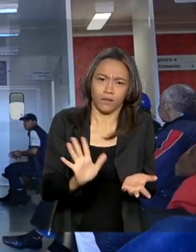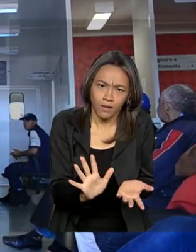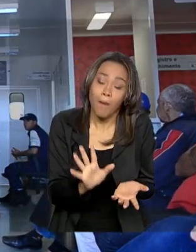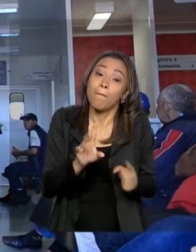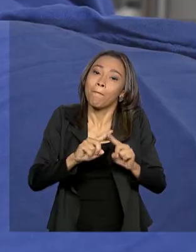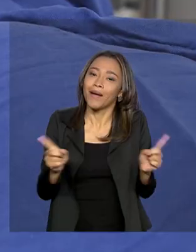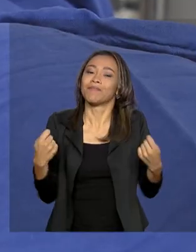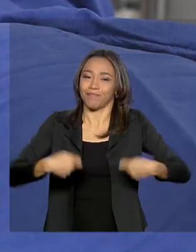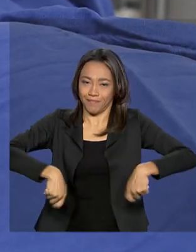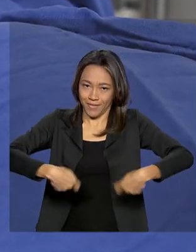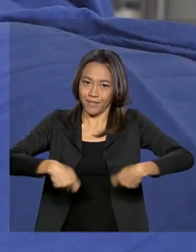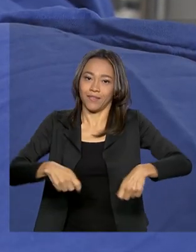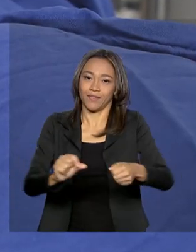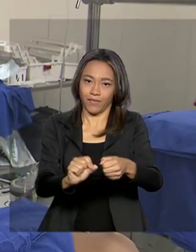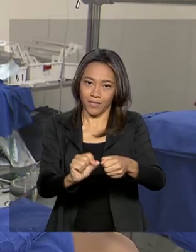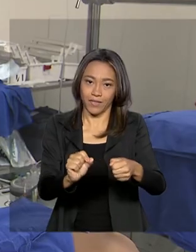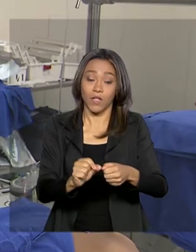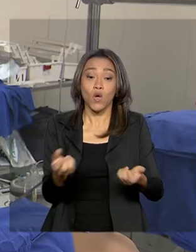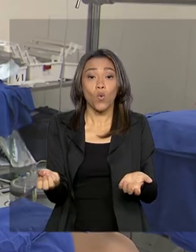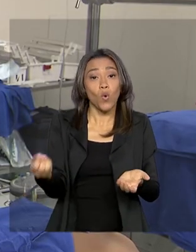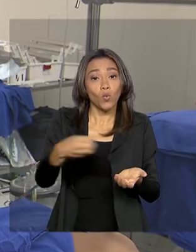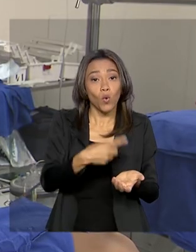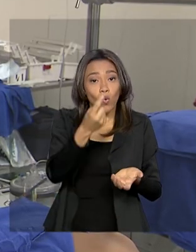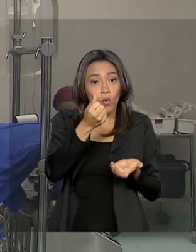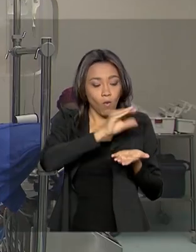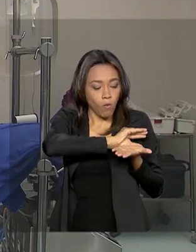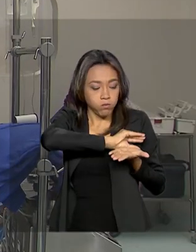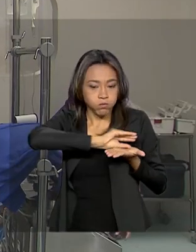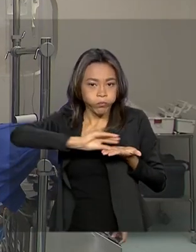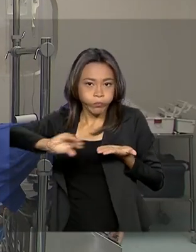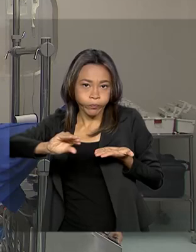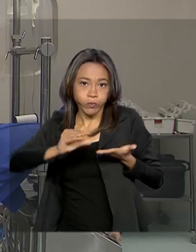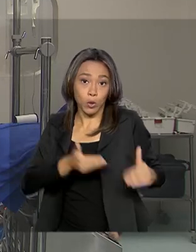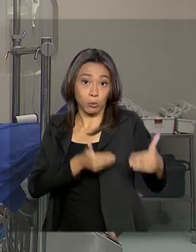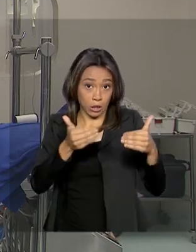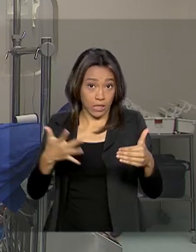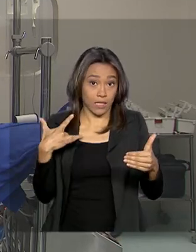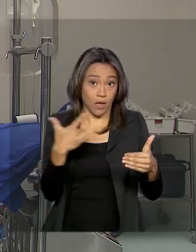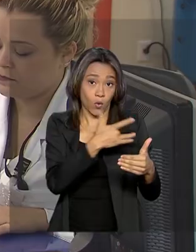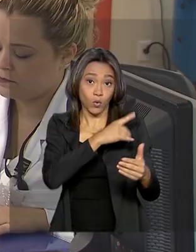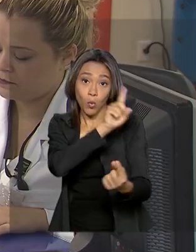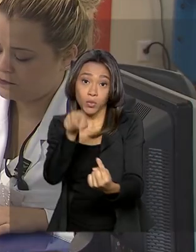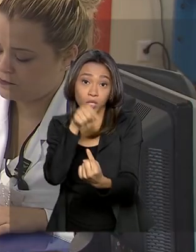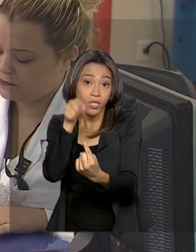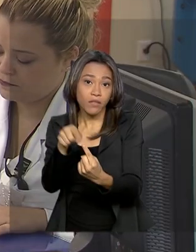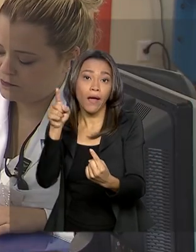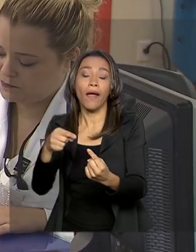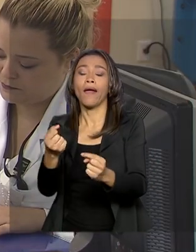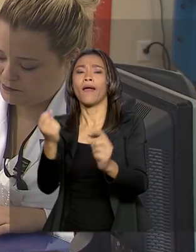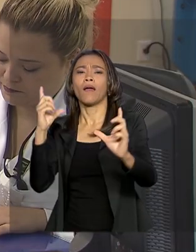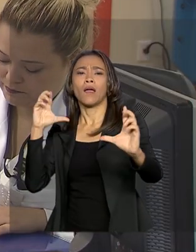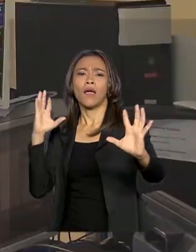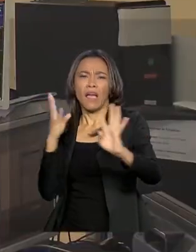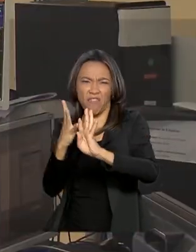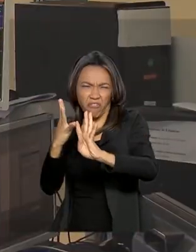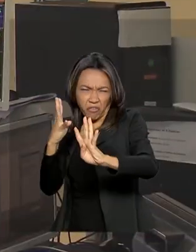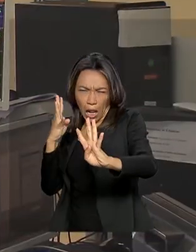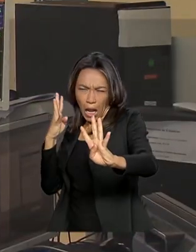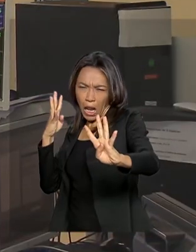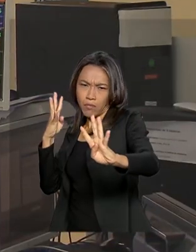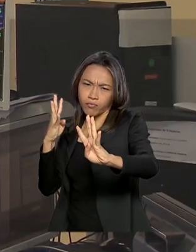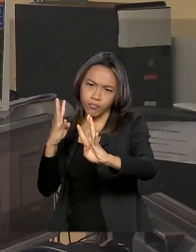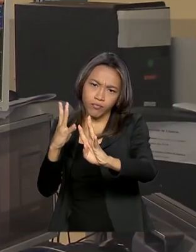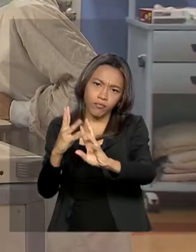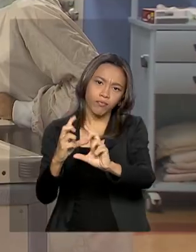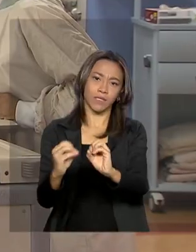são necessários. Com o novo repasse do Ministério da Saúde, o objetivo é zerar as filas de espera por cirurgias eletivas